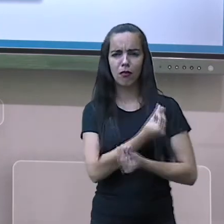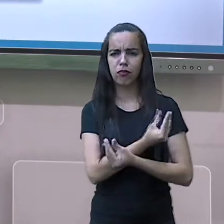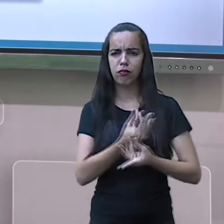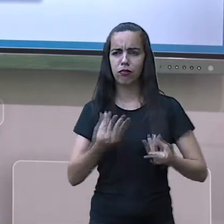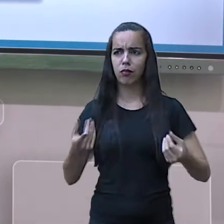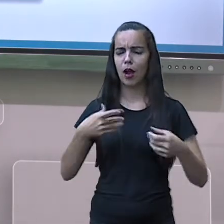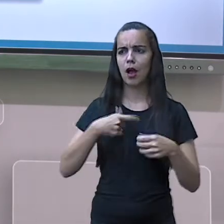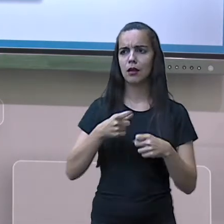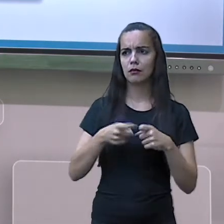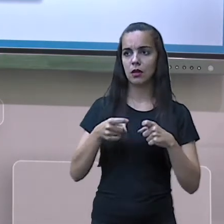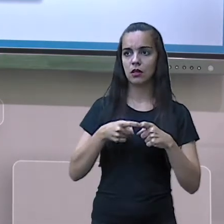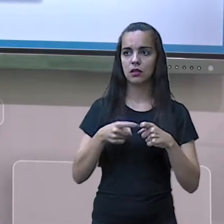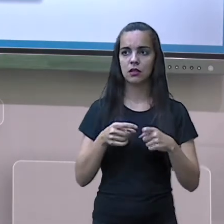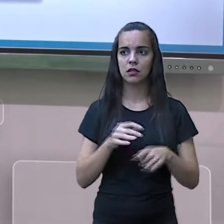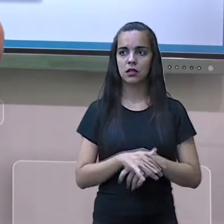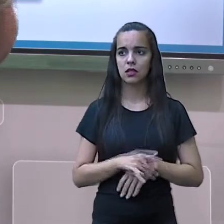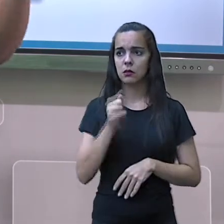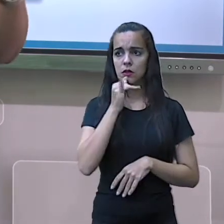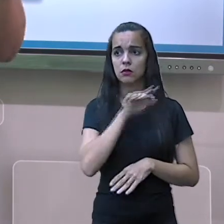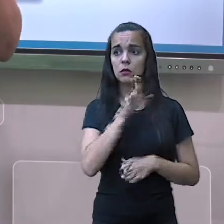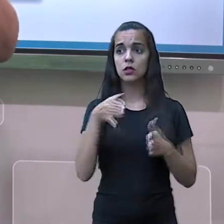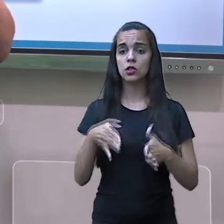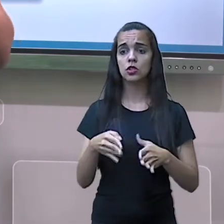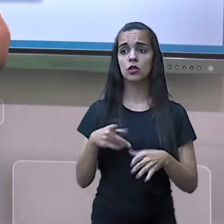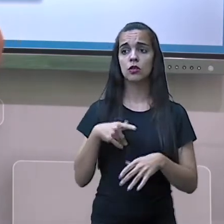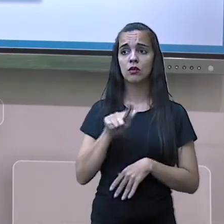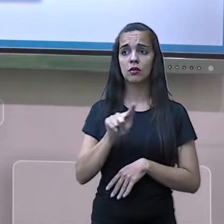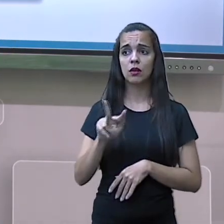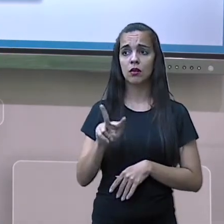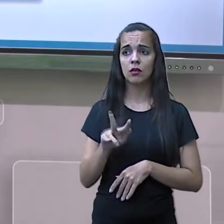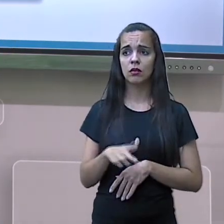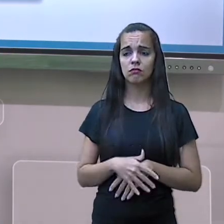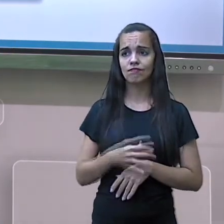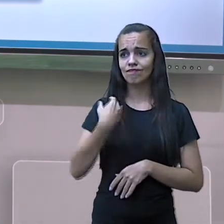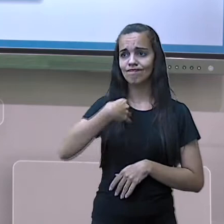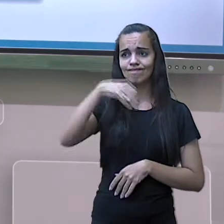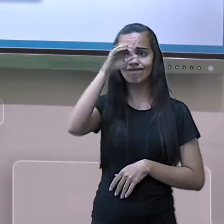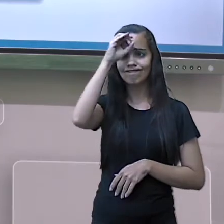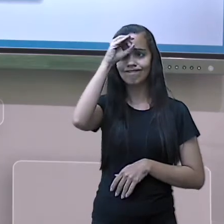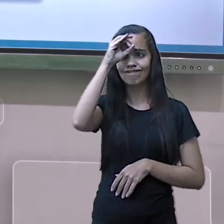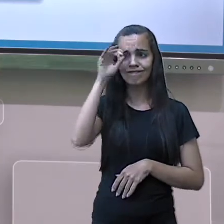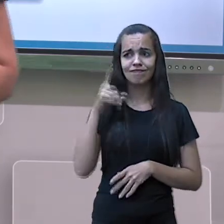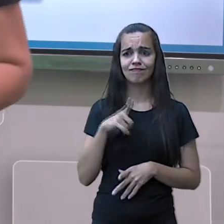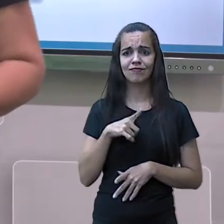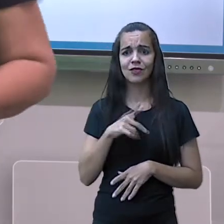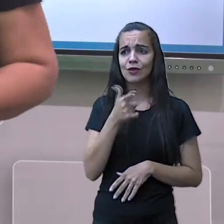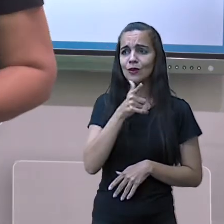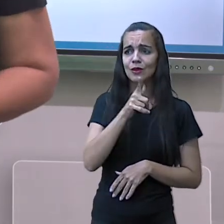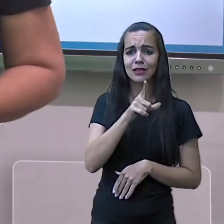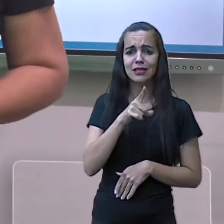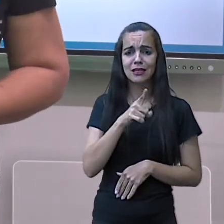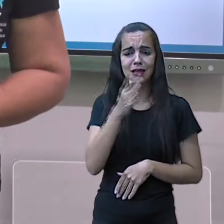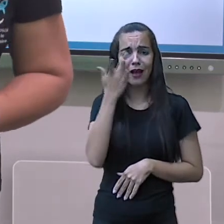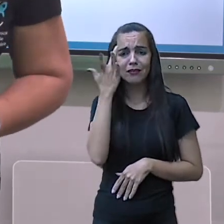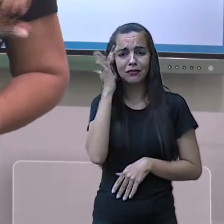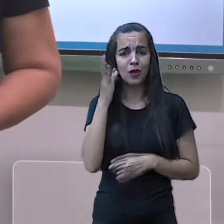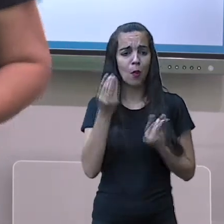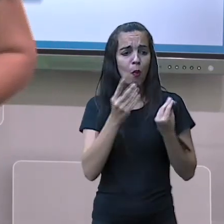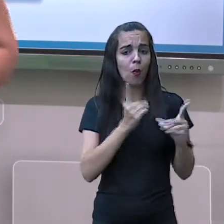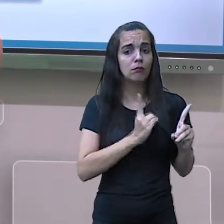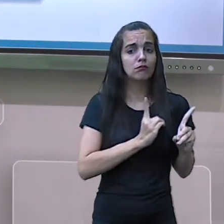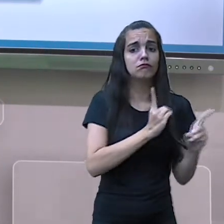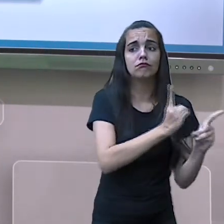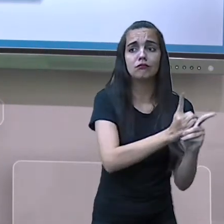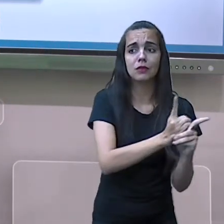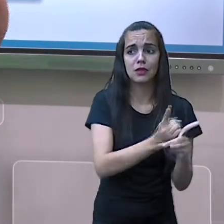Aí o que que acontece? Chegou em Valadares, mas ela não encontrou a especificidade, né?